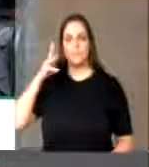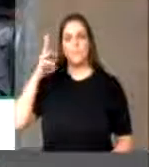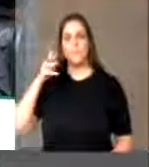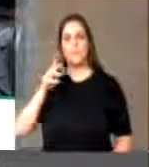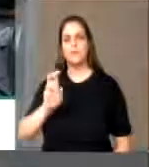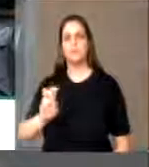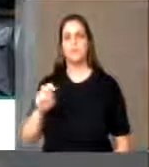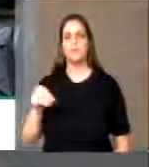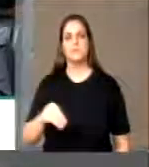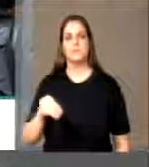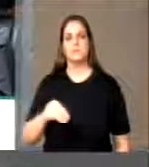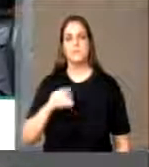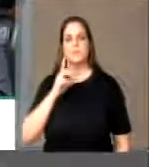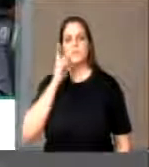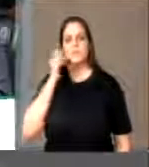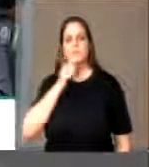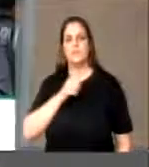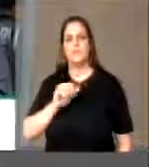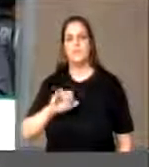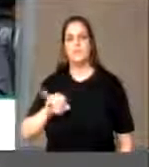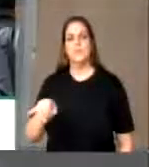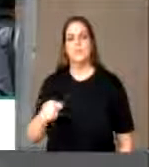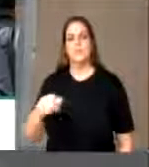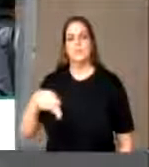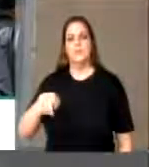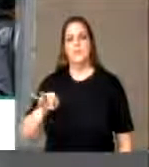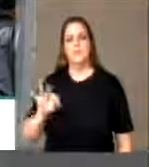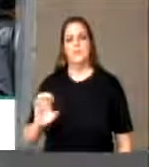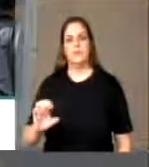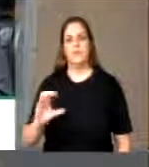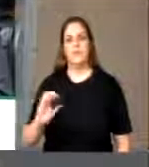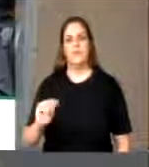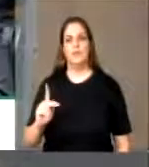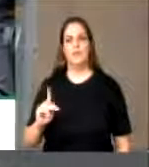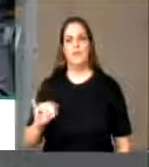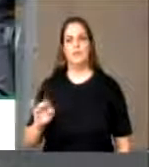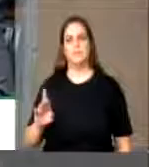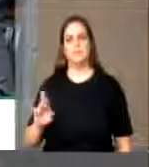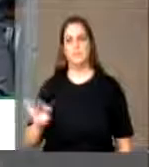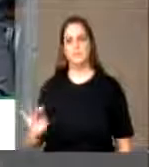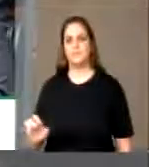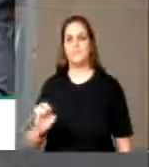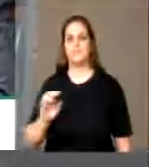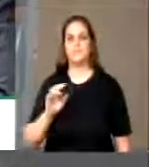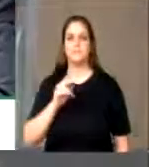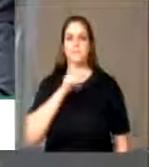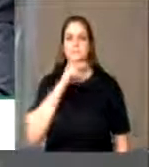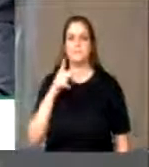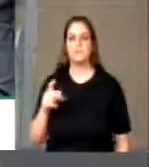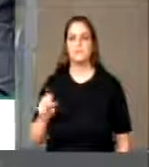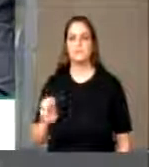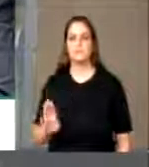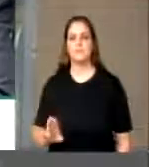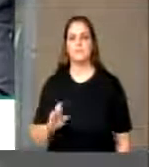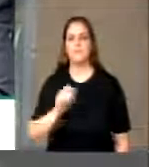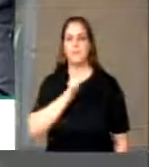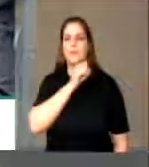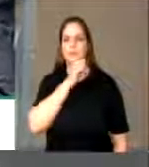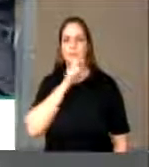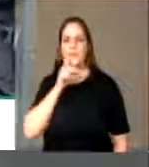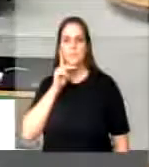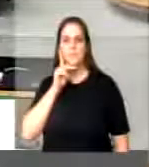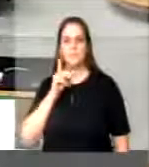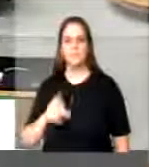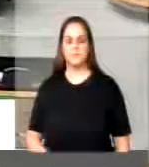Cinco minutos, Janete Capiberib, do PSB do Amapá. Cinco minutos, deputado.